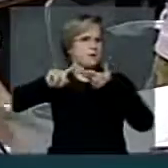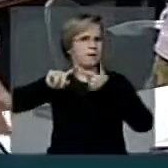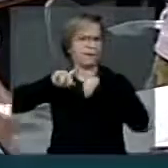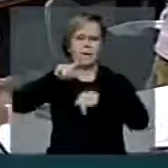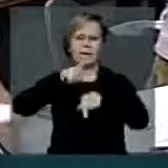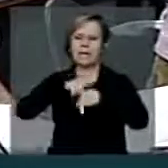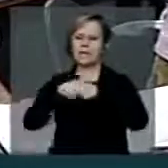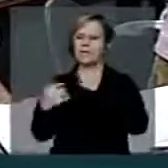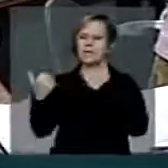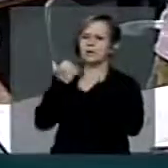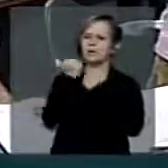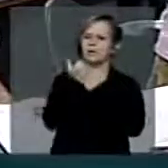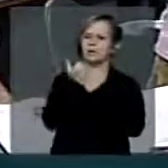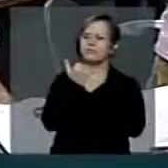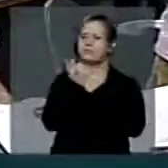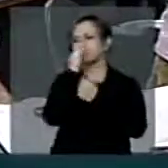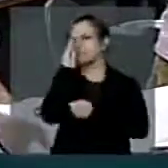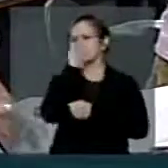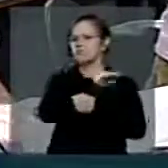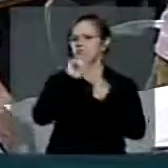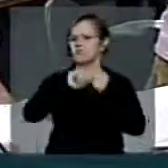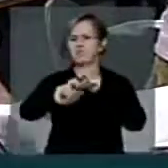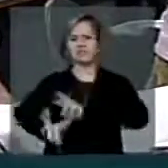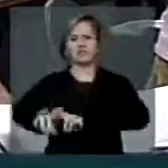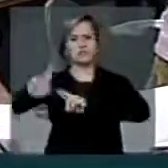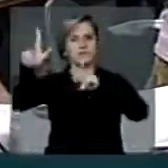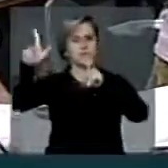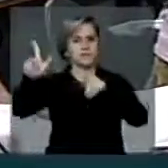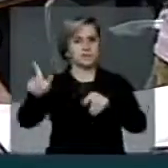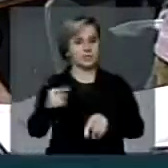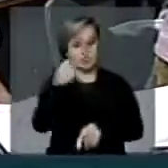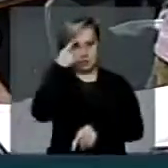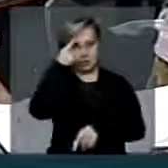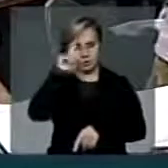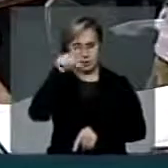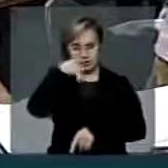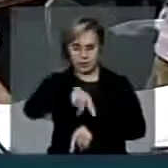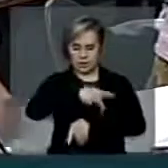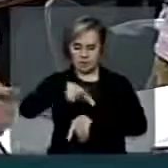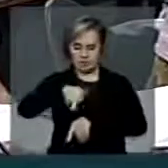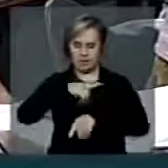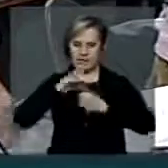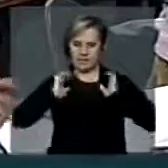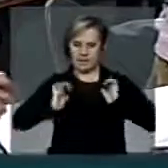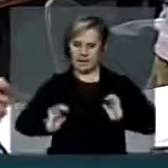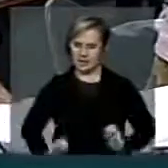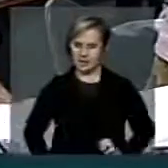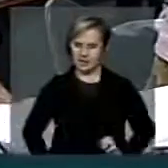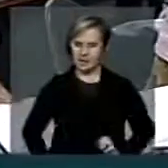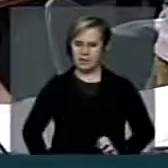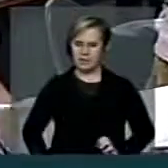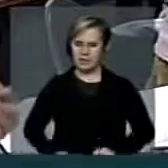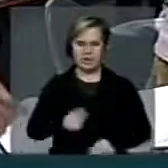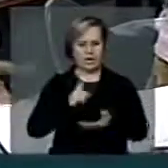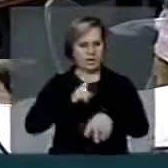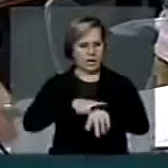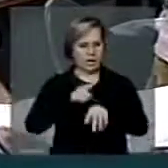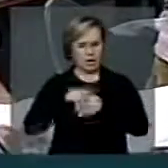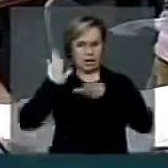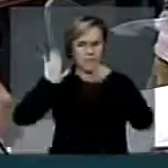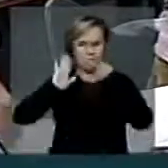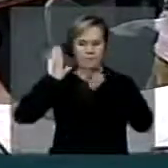mandato fazendo outra. No dia que esse país estiver ética, o político que na campanha prometer